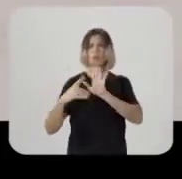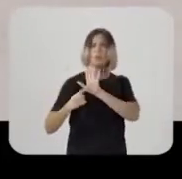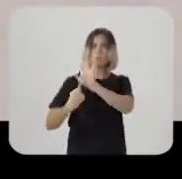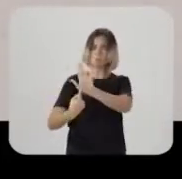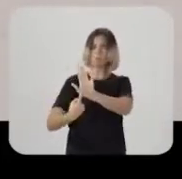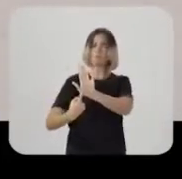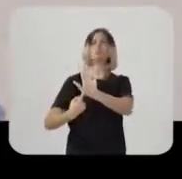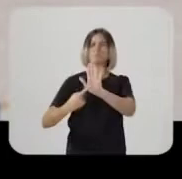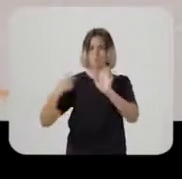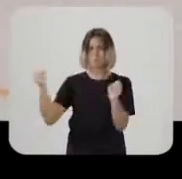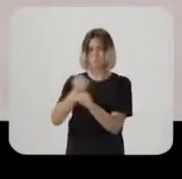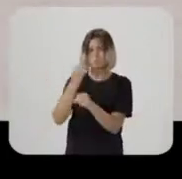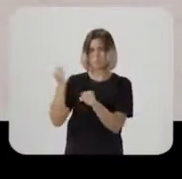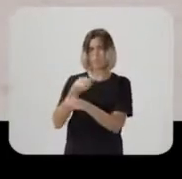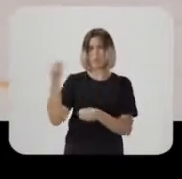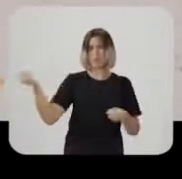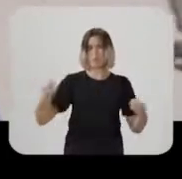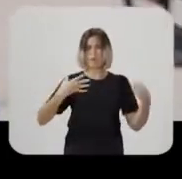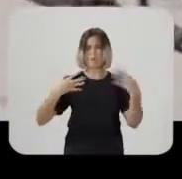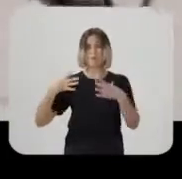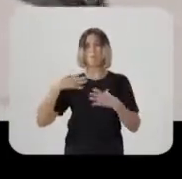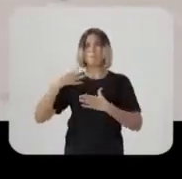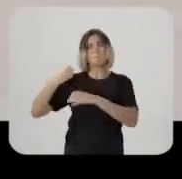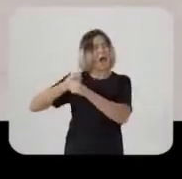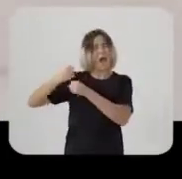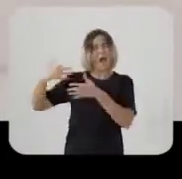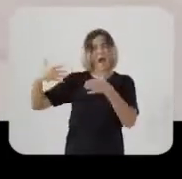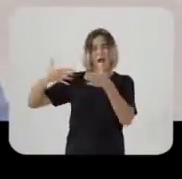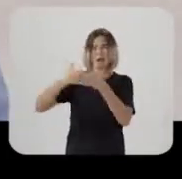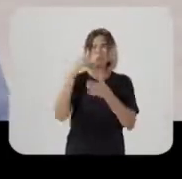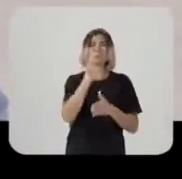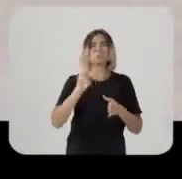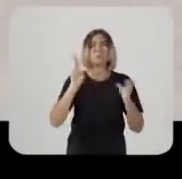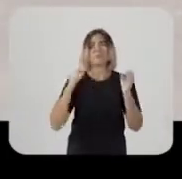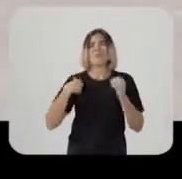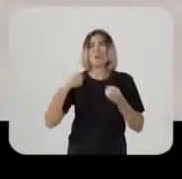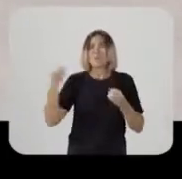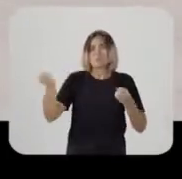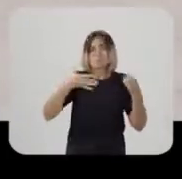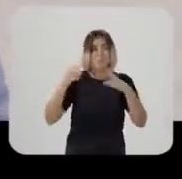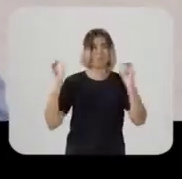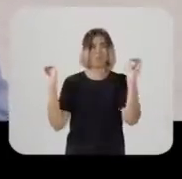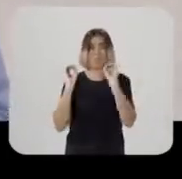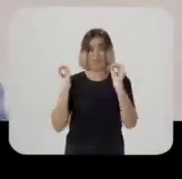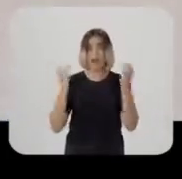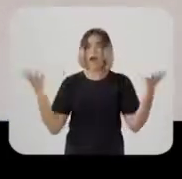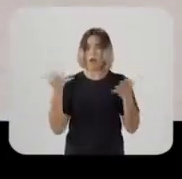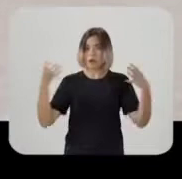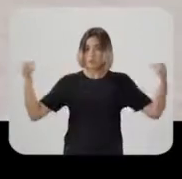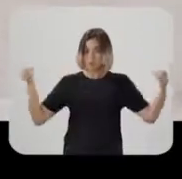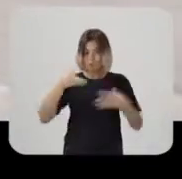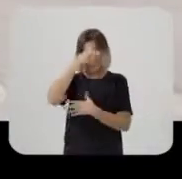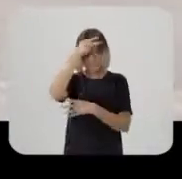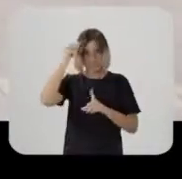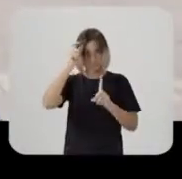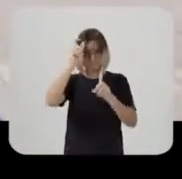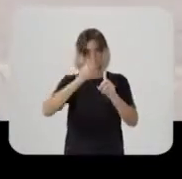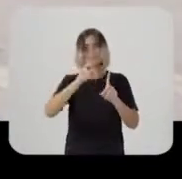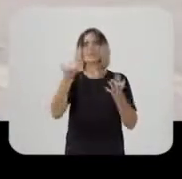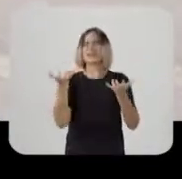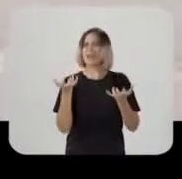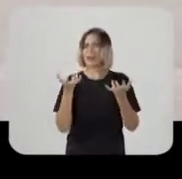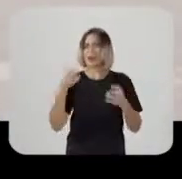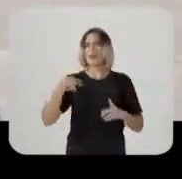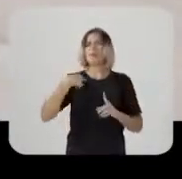Em décadas, não tinham acontecido tantas coisas na nossa cidade. Você sabe disso. Agora chega a hora de escolher um novo